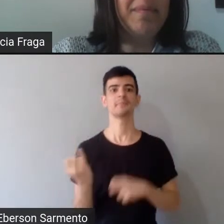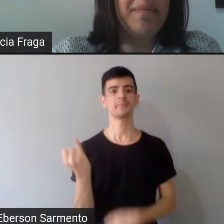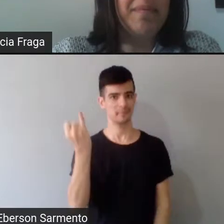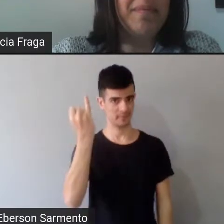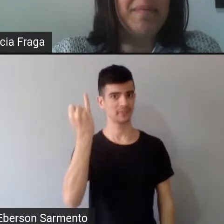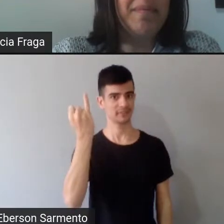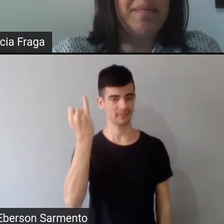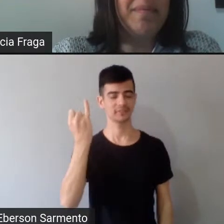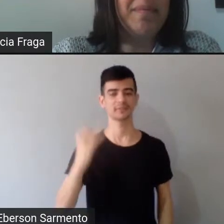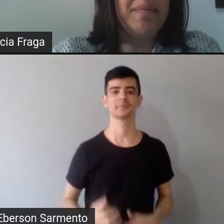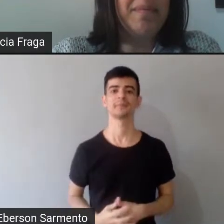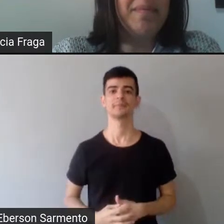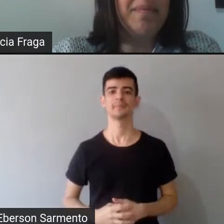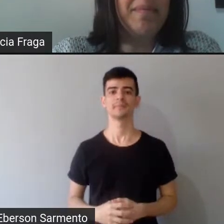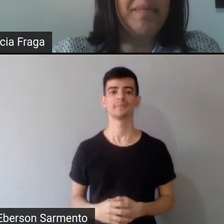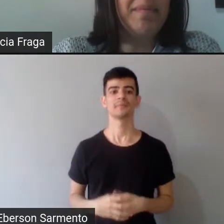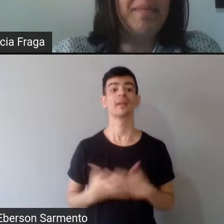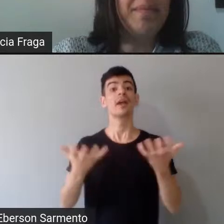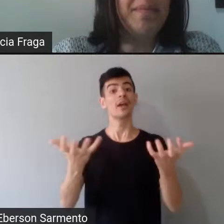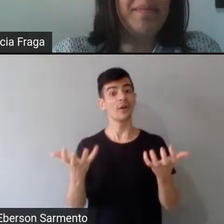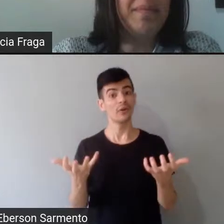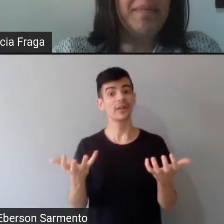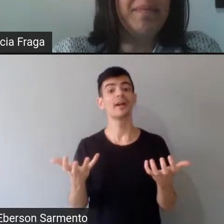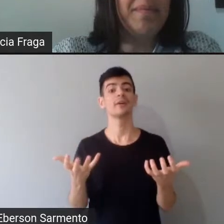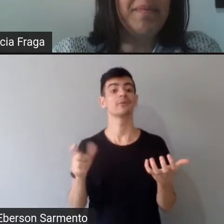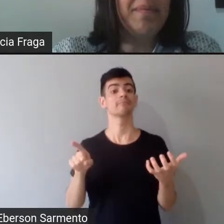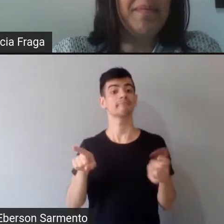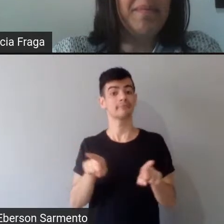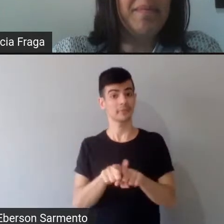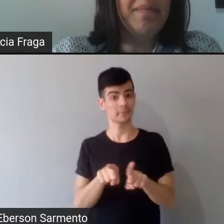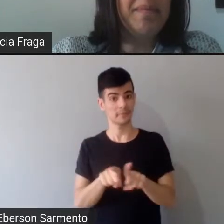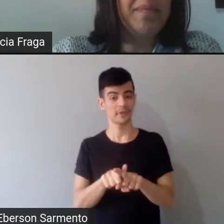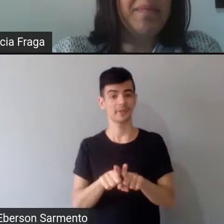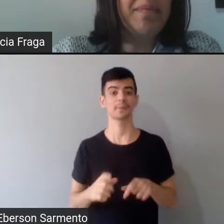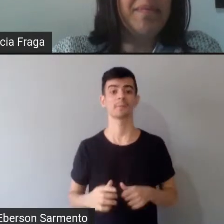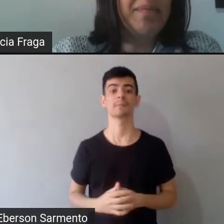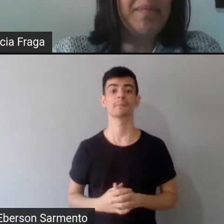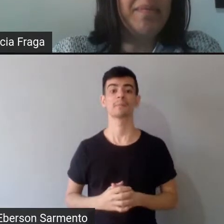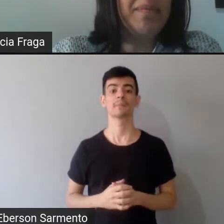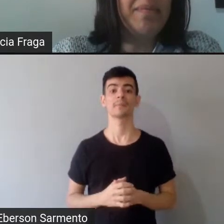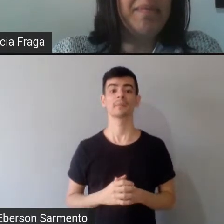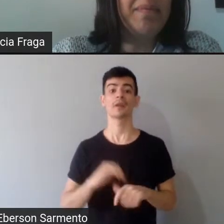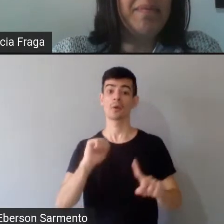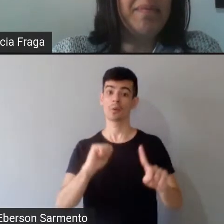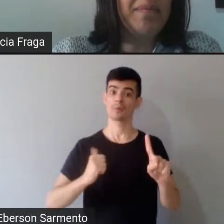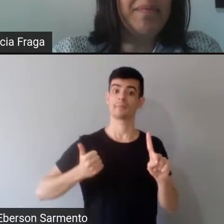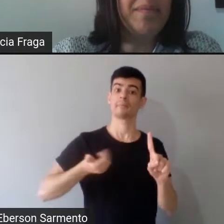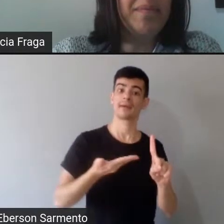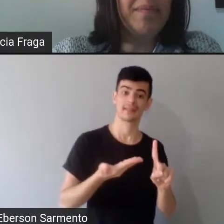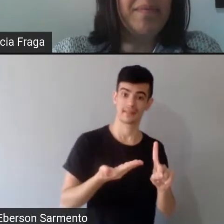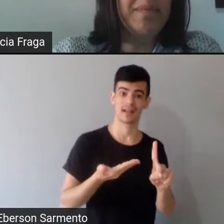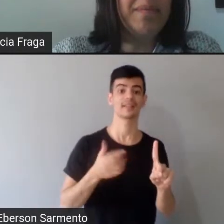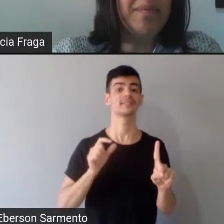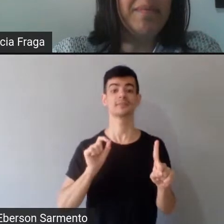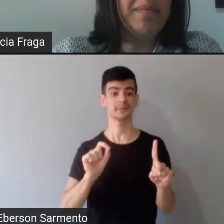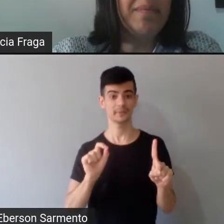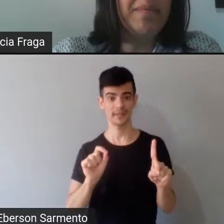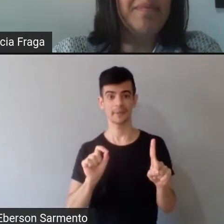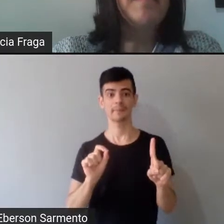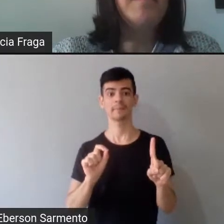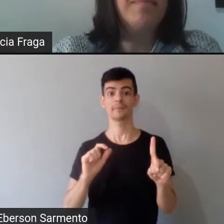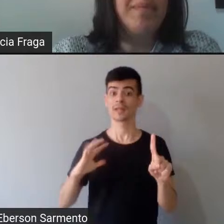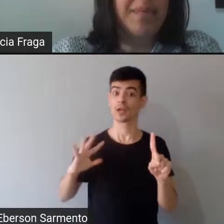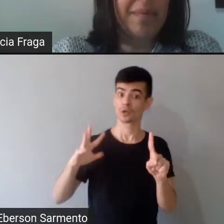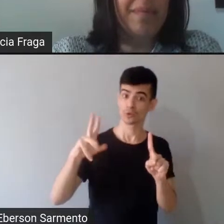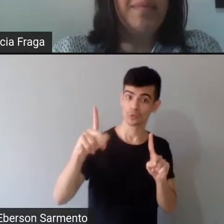é, queria também deixar aqui a minha, a minha homenagem a todos, todos que, todos os indígenas e não